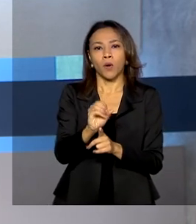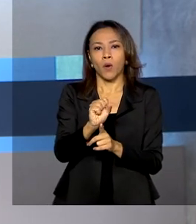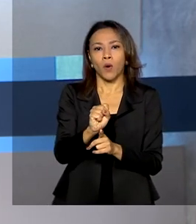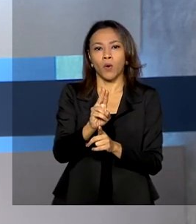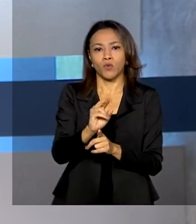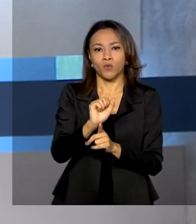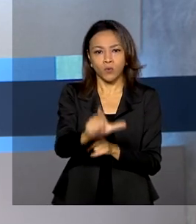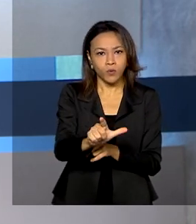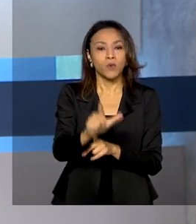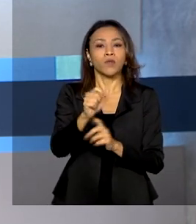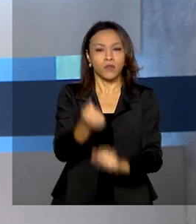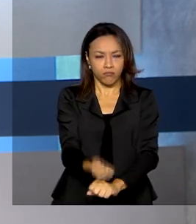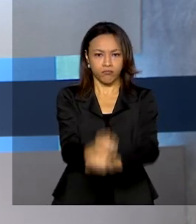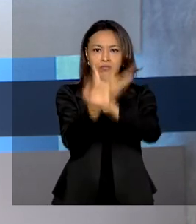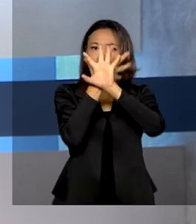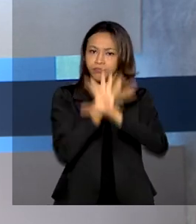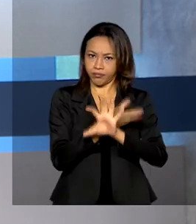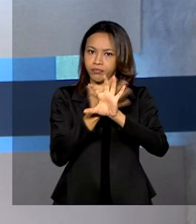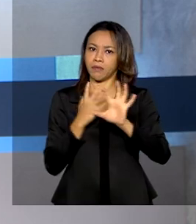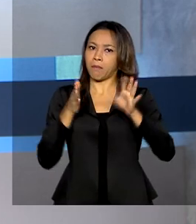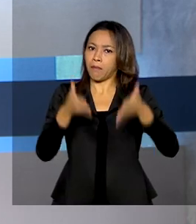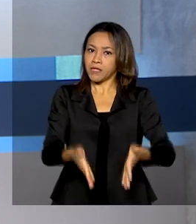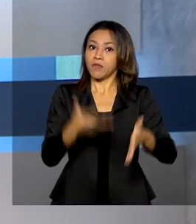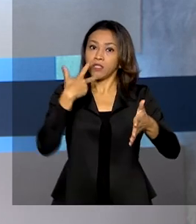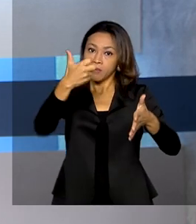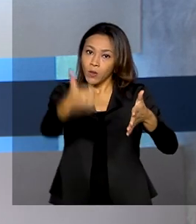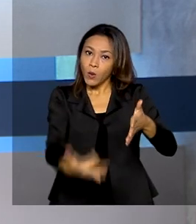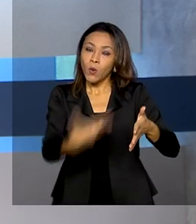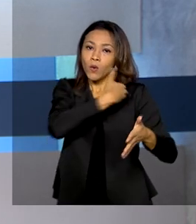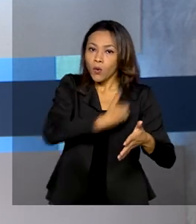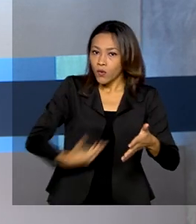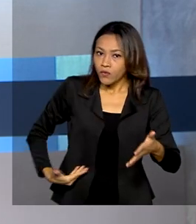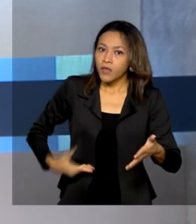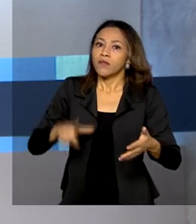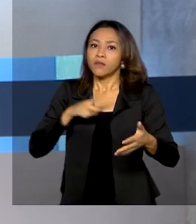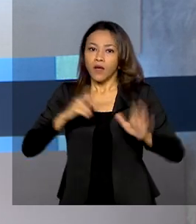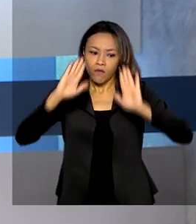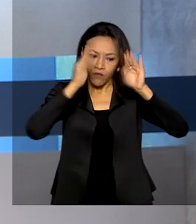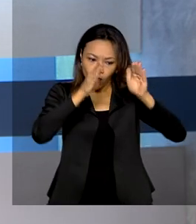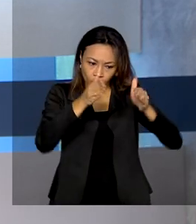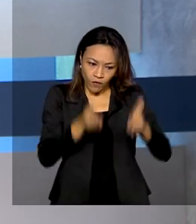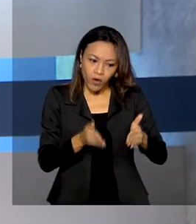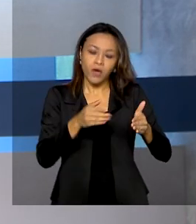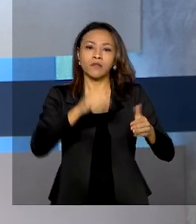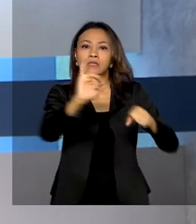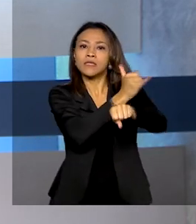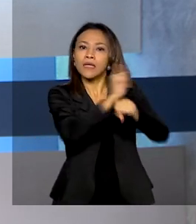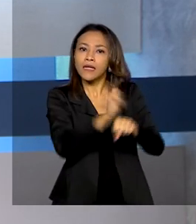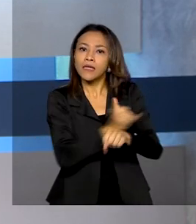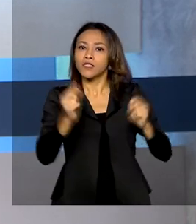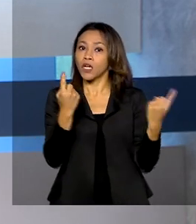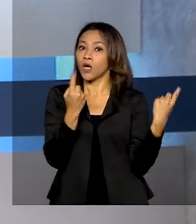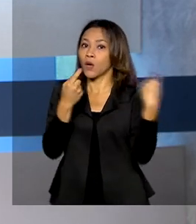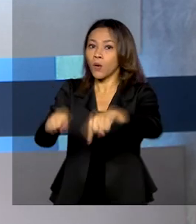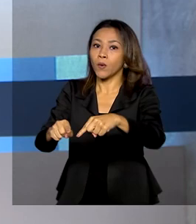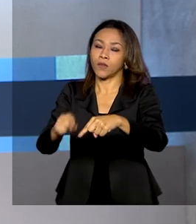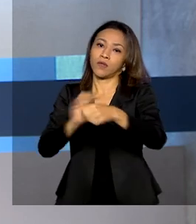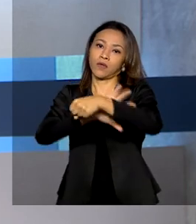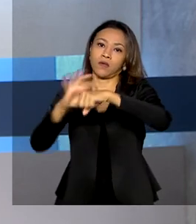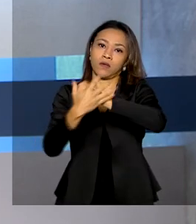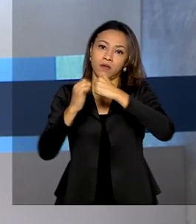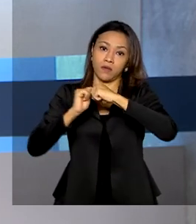Por videoconferência, ele afirmou que o governo prioriza medidas de combate à Covid-19 e que promovam o